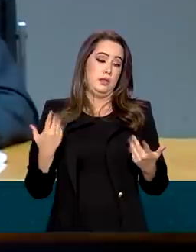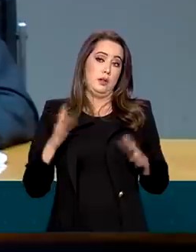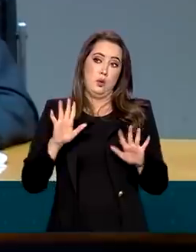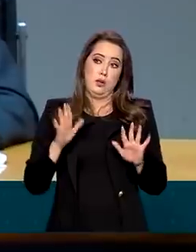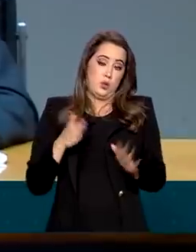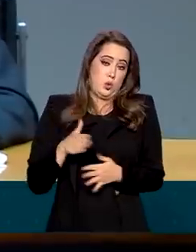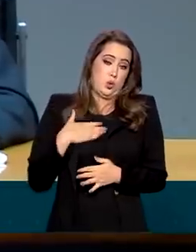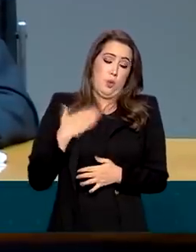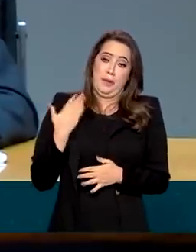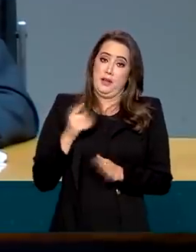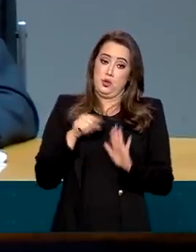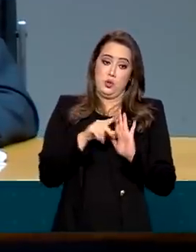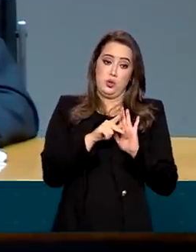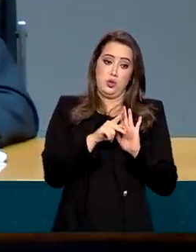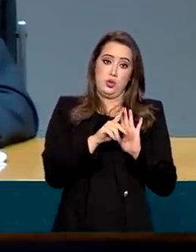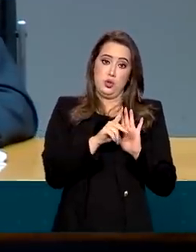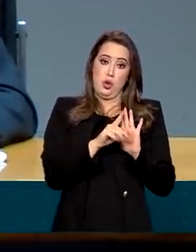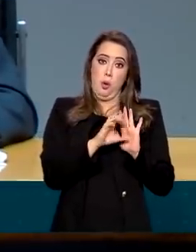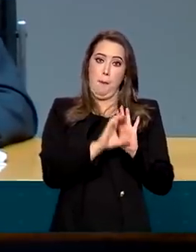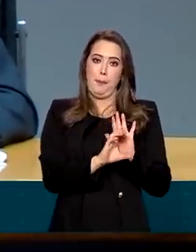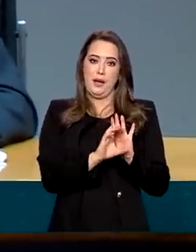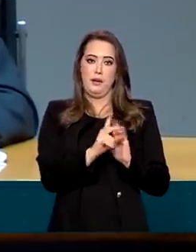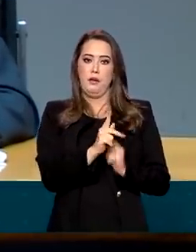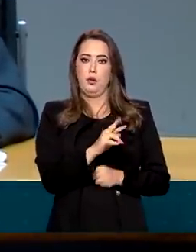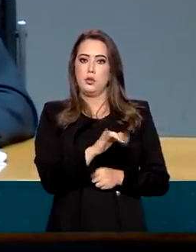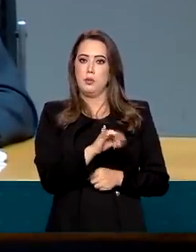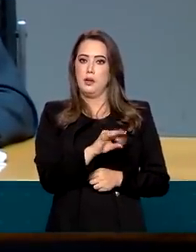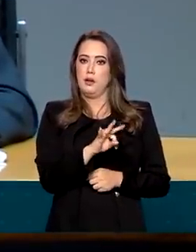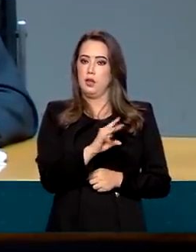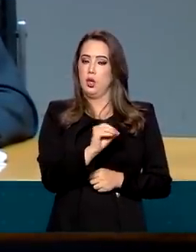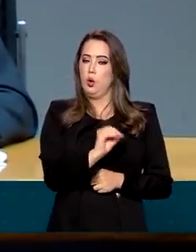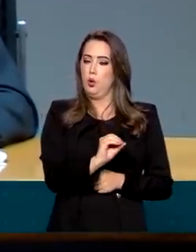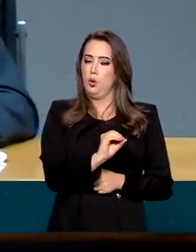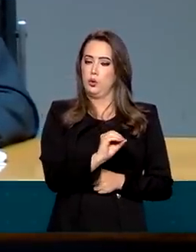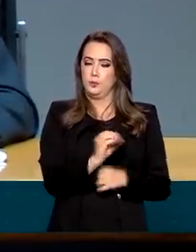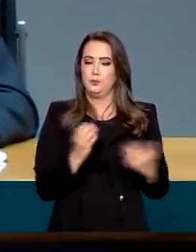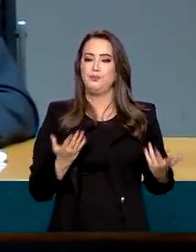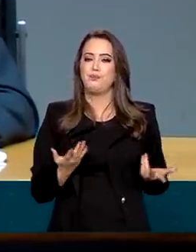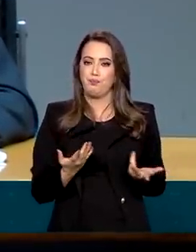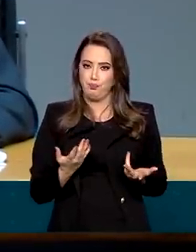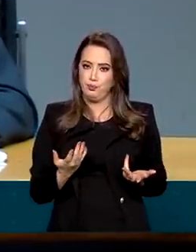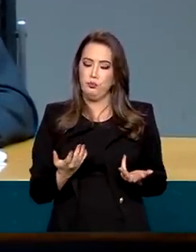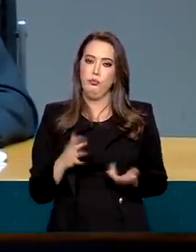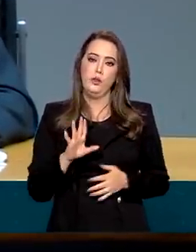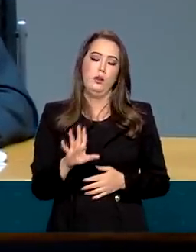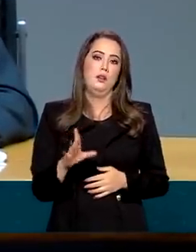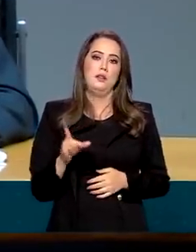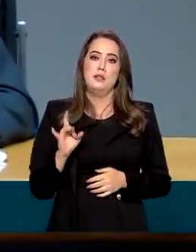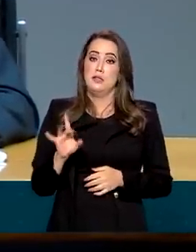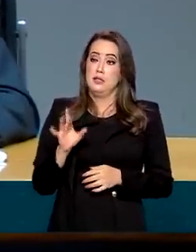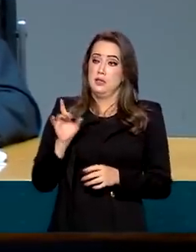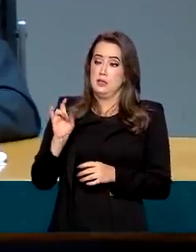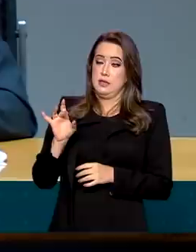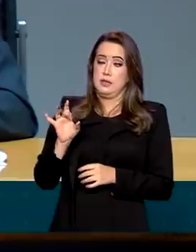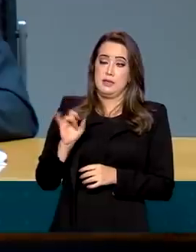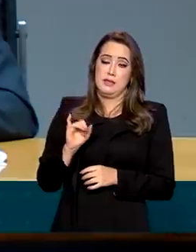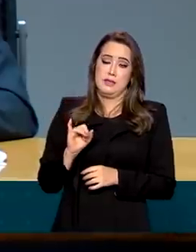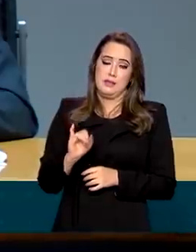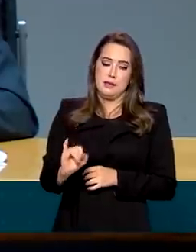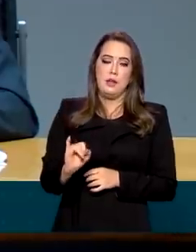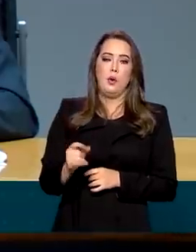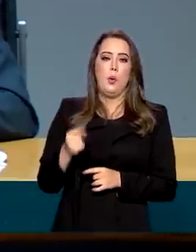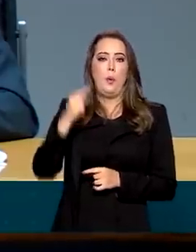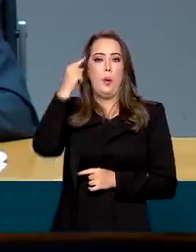nós tratamos com a maior responsabilidade possível, em vez de resolver só o nosso problema para o ano que vem, se fosse eleitoreiro, resolvia só o problema do ano que vem. Nós resolvemos o problema